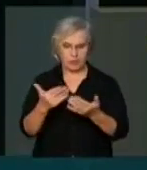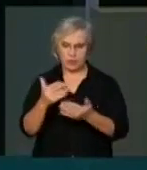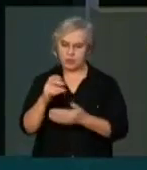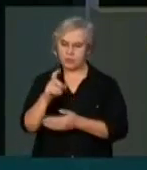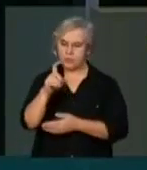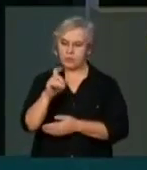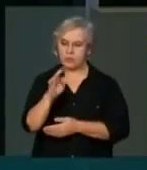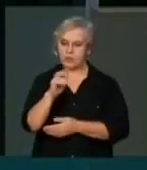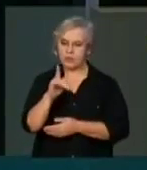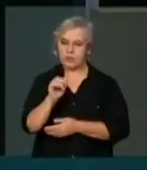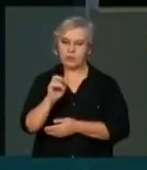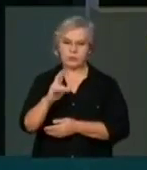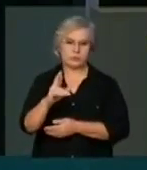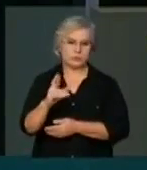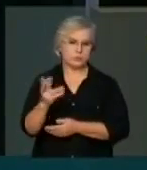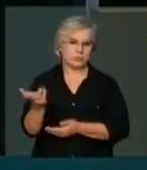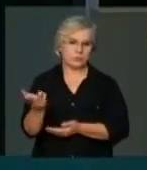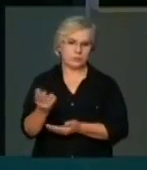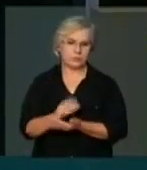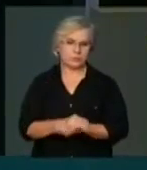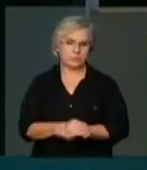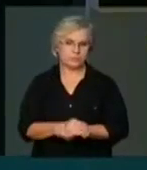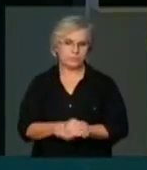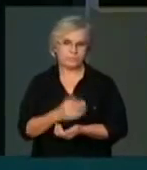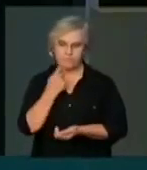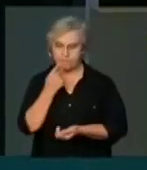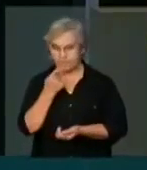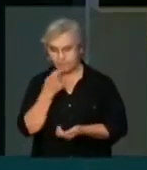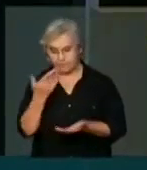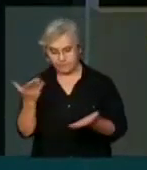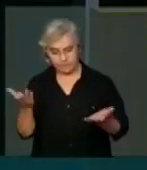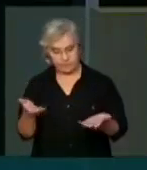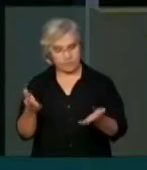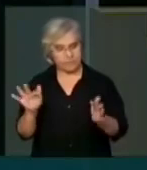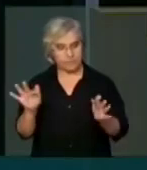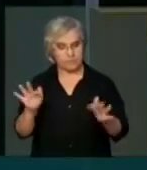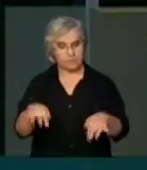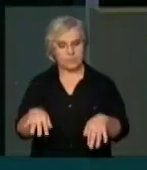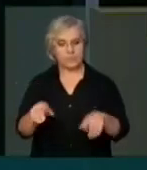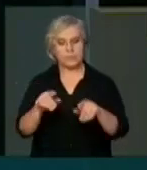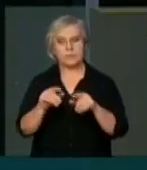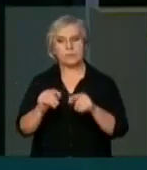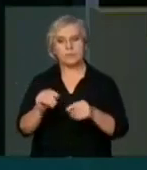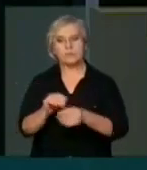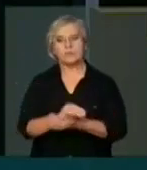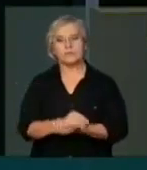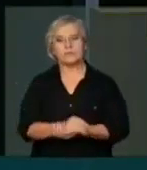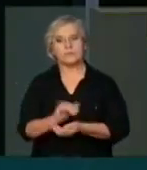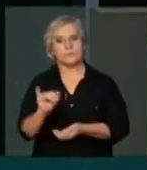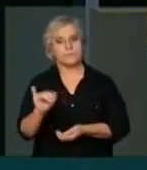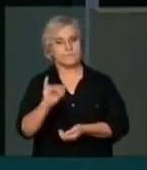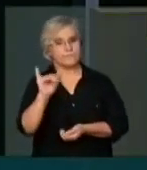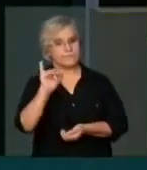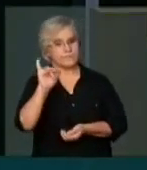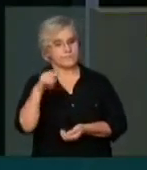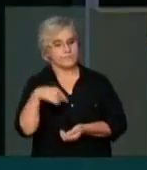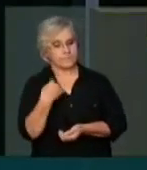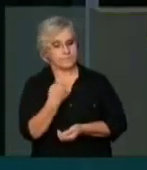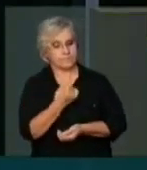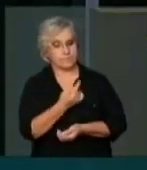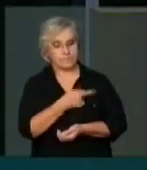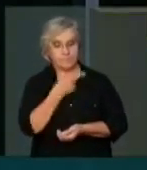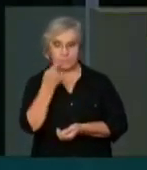é no mínimo um contrassenso. Portanto, eu concluo aqui, presidente, dizendo que é importante a gente deixar esse